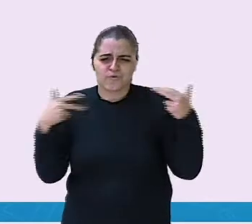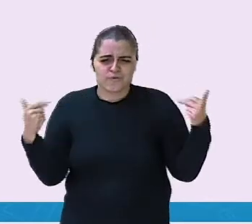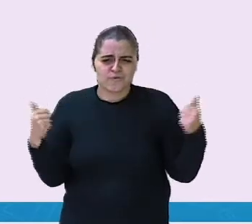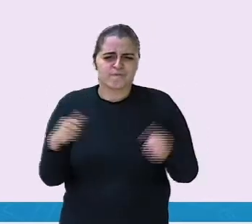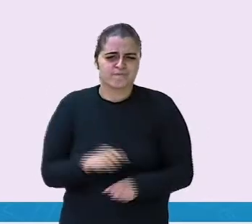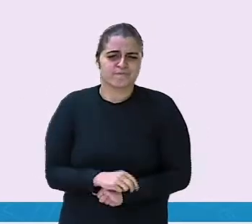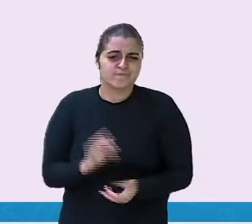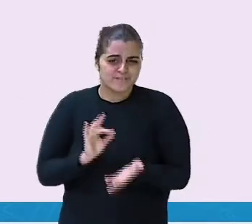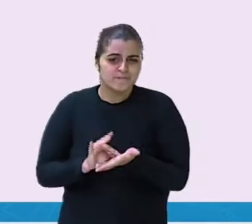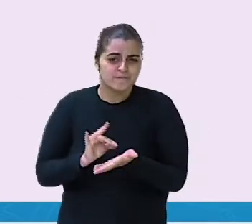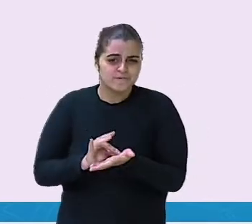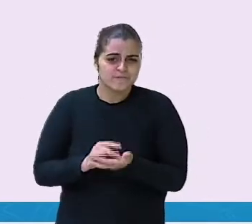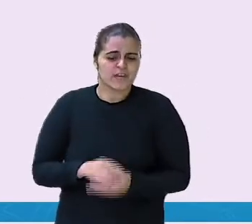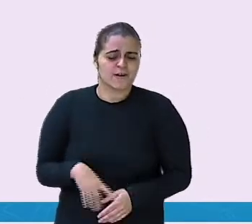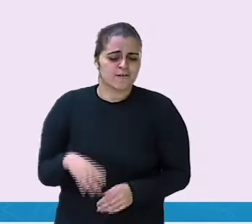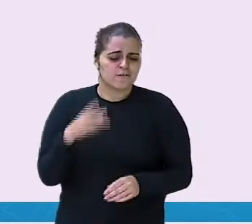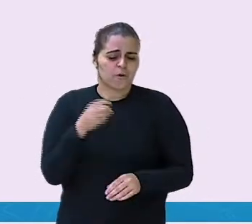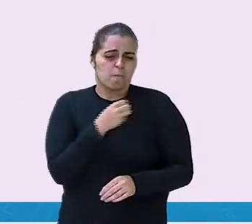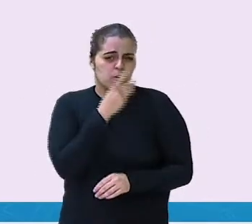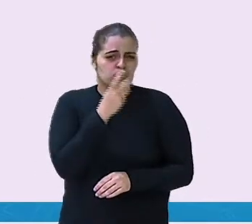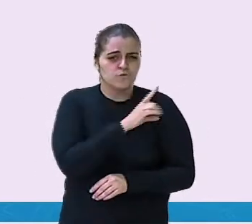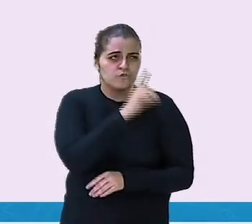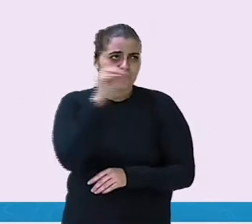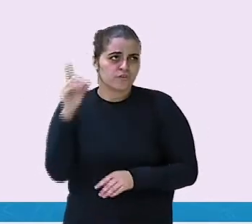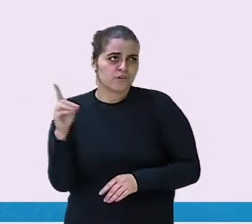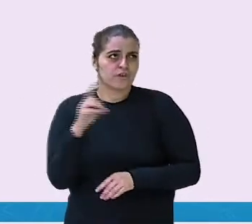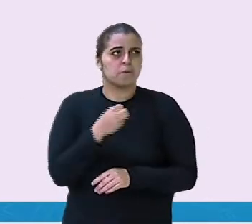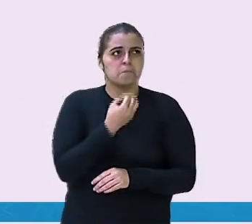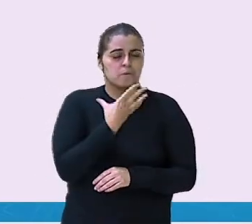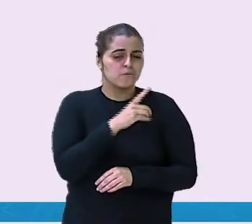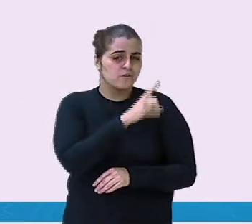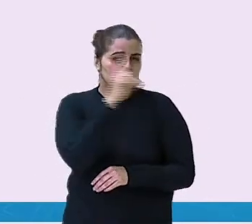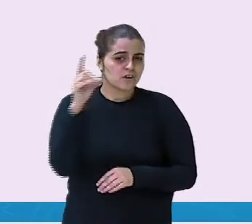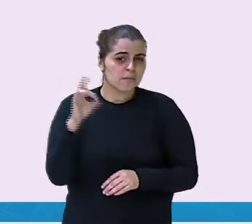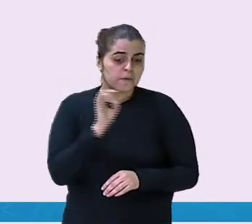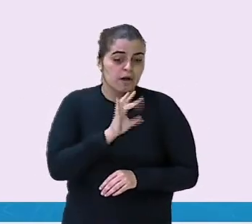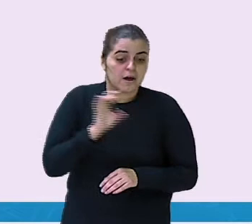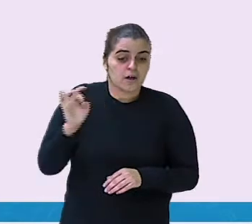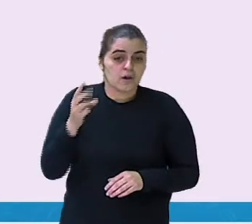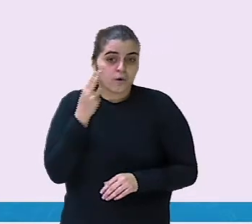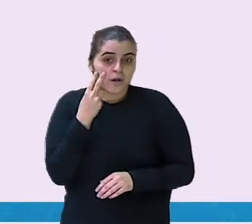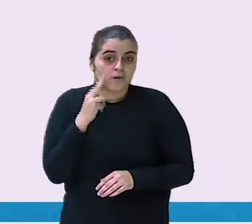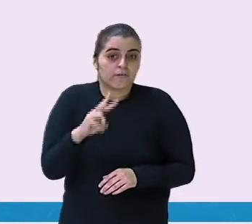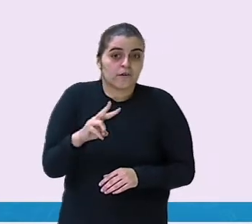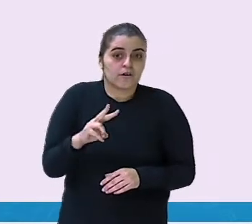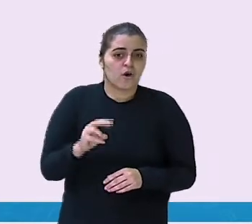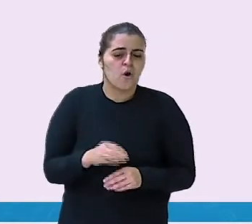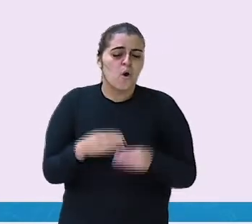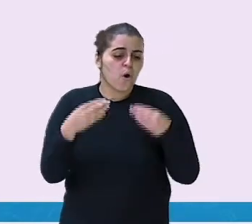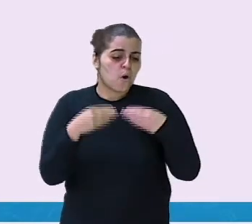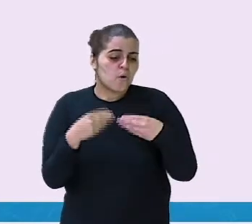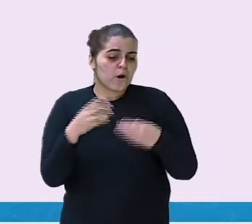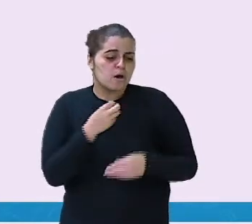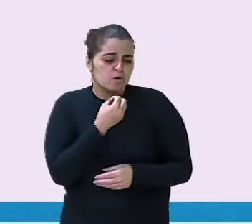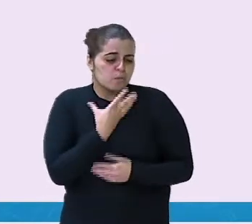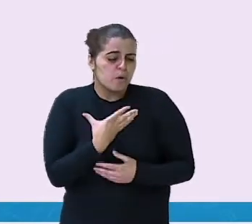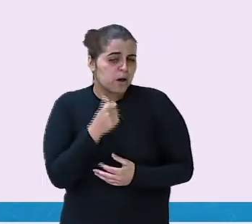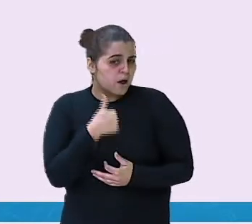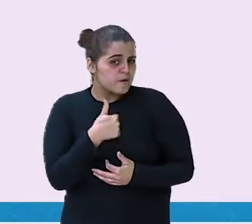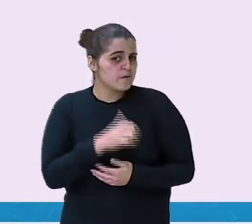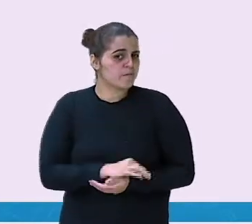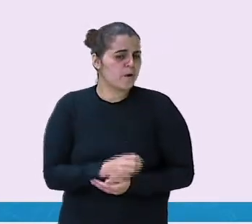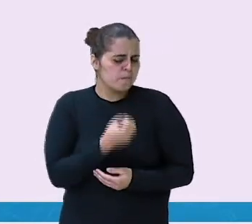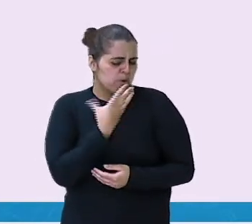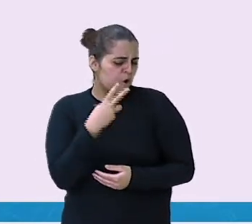formigas atrás. Aí ele ficou, bom dia, bom dia, bom dia. Como vai? Bom dia,